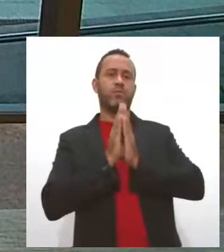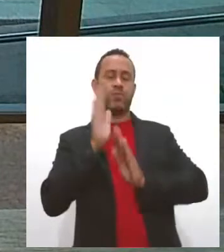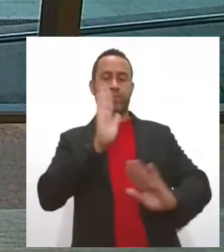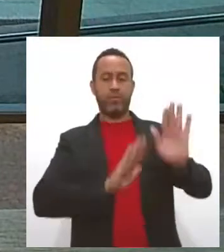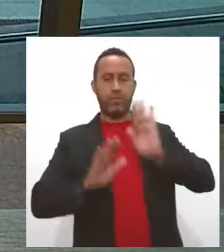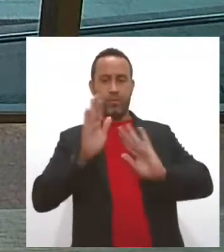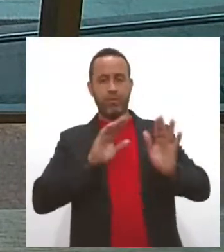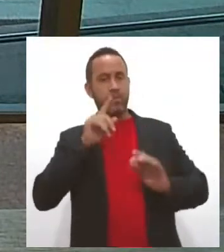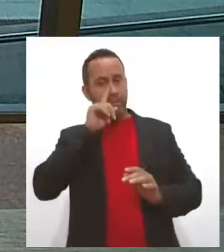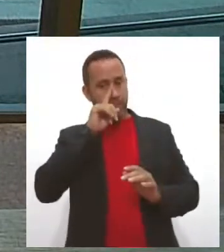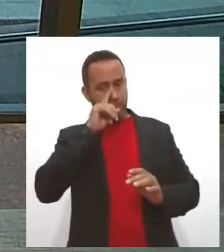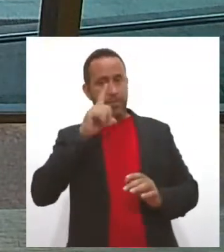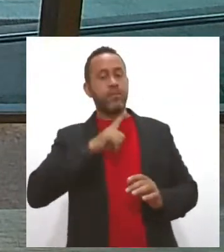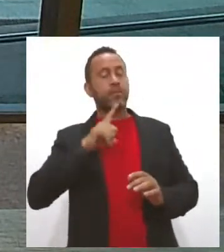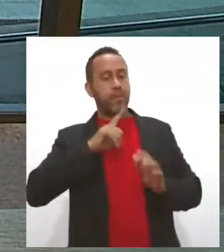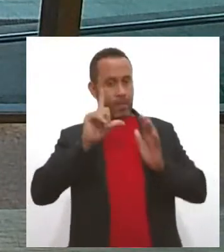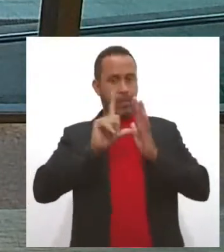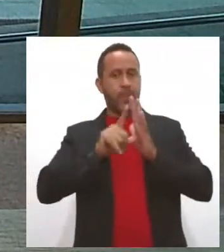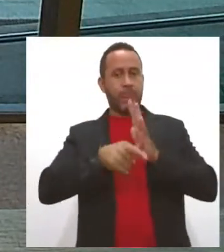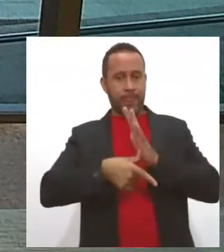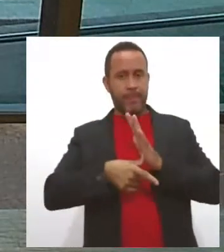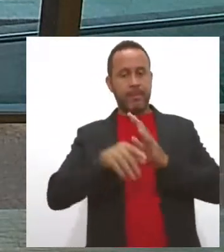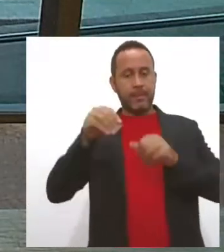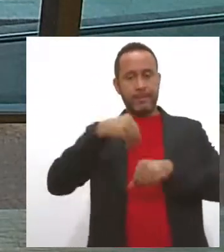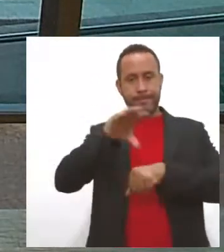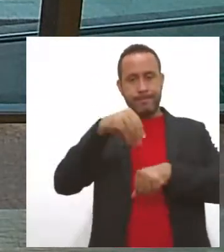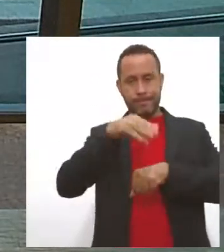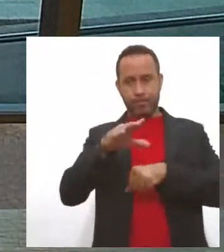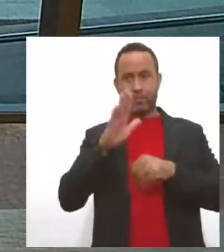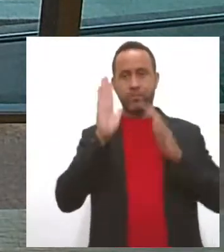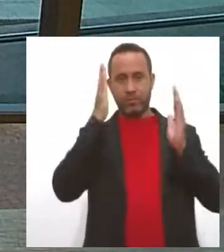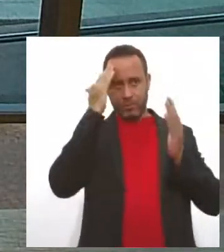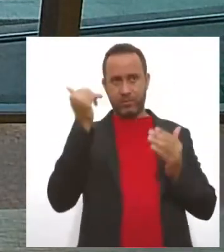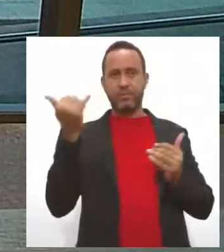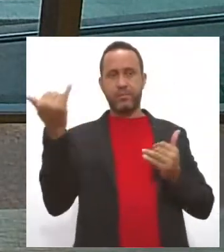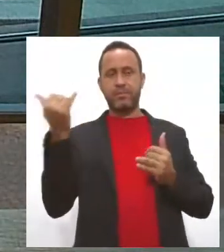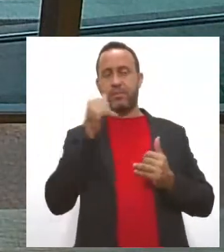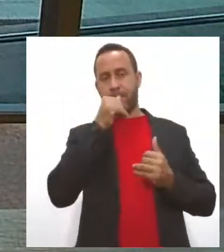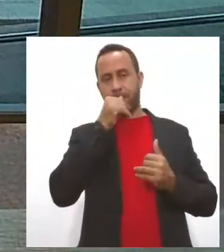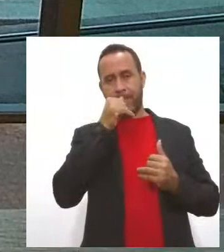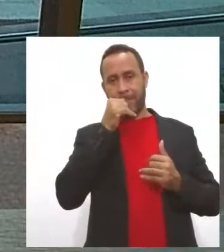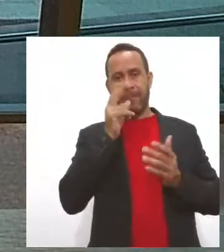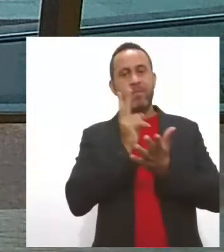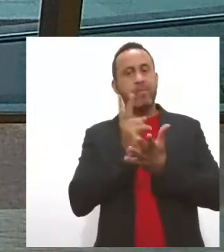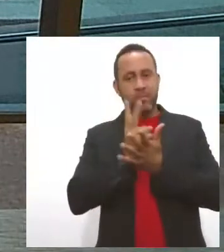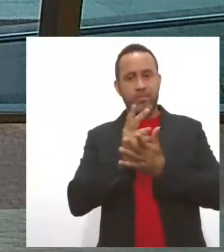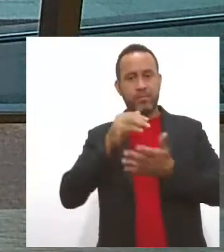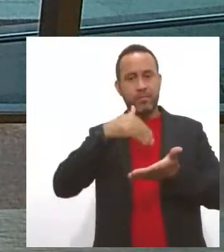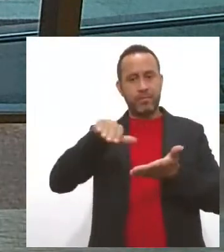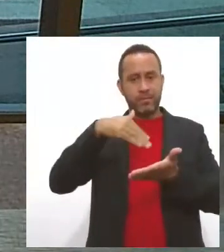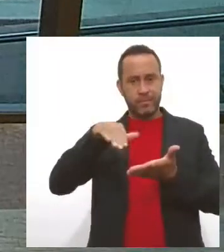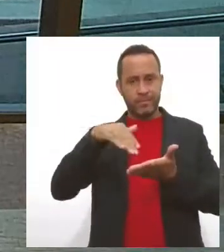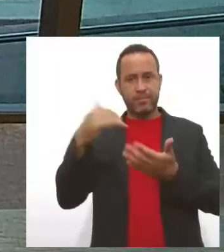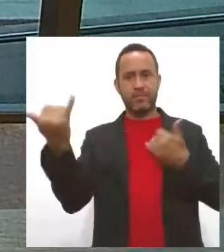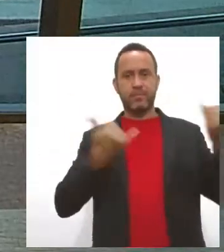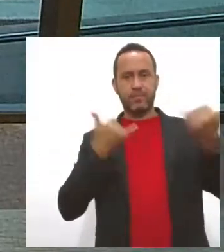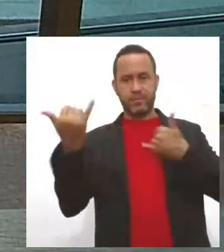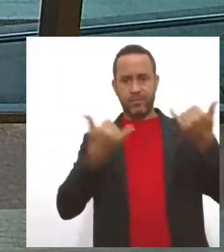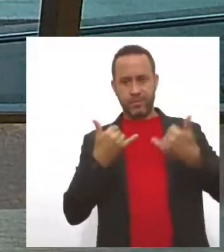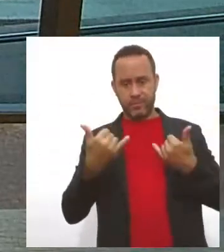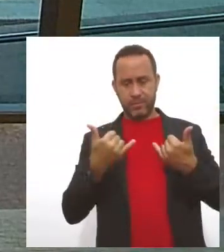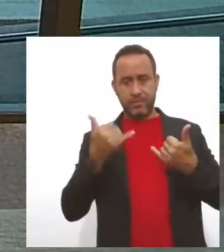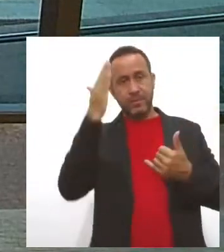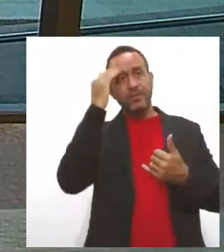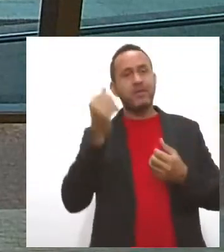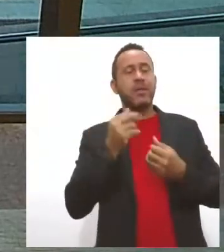a gente sabe que está tendo esse atraso nas informações, né? A Secretaria também sempre passa para a gente estar tendo esse atraso aí de saber